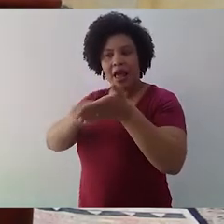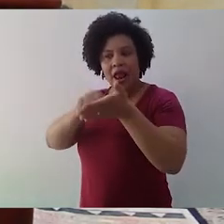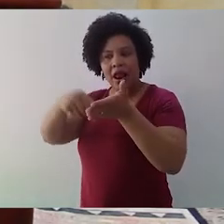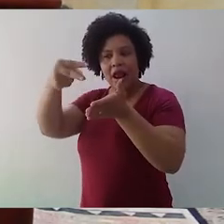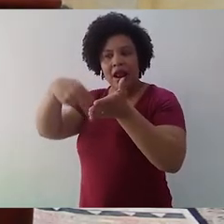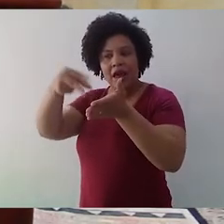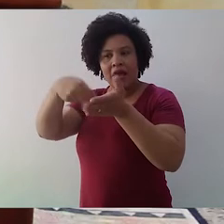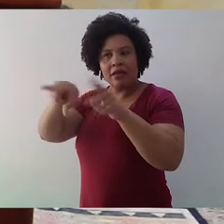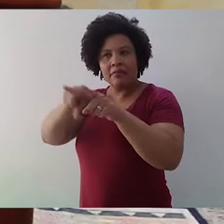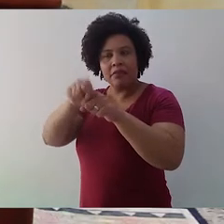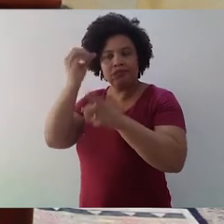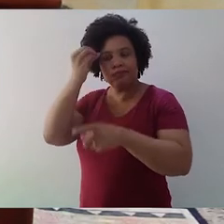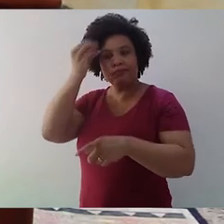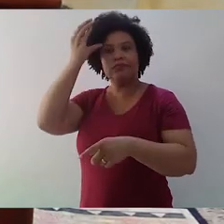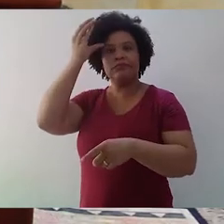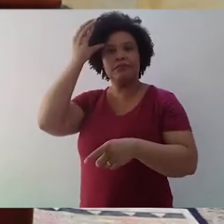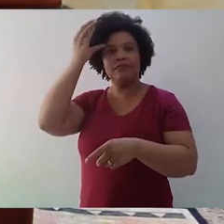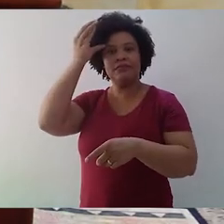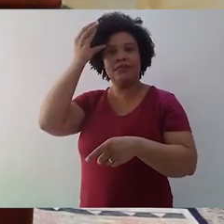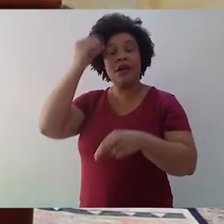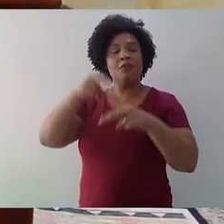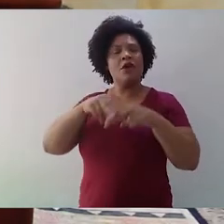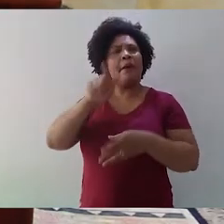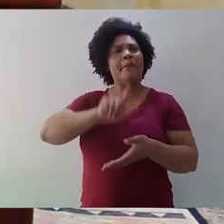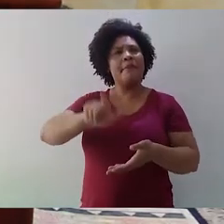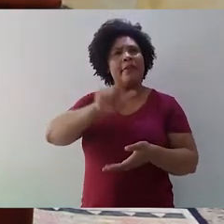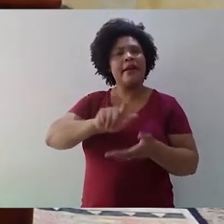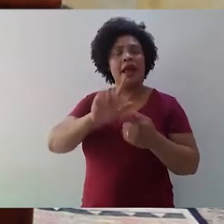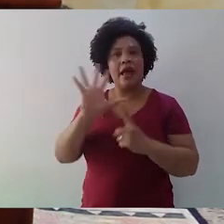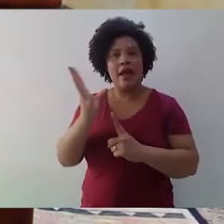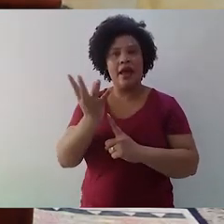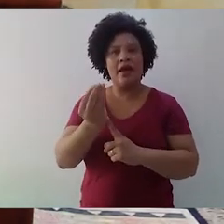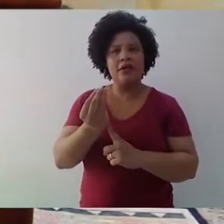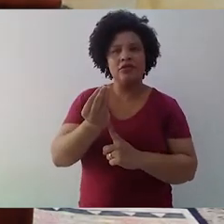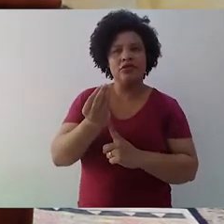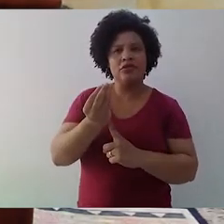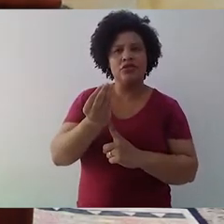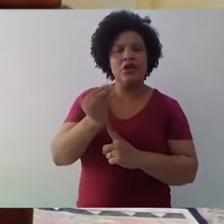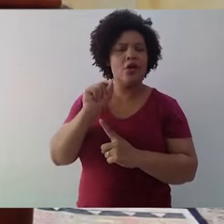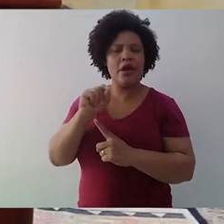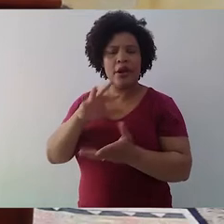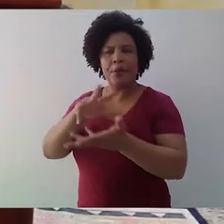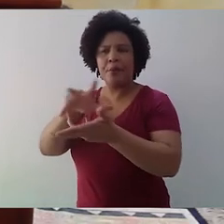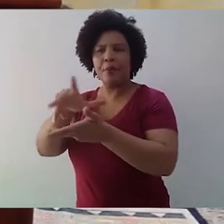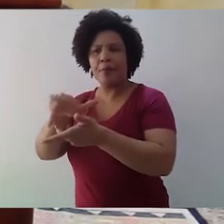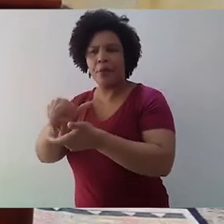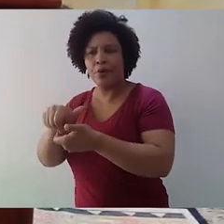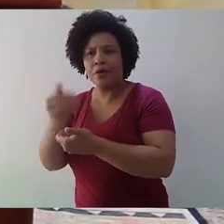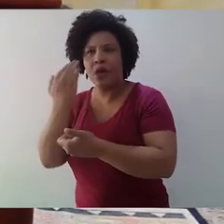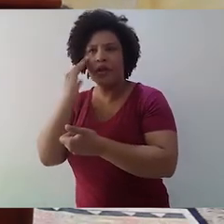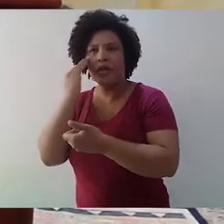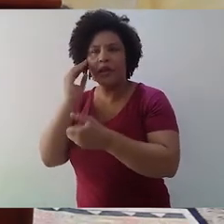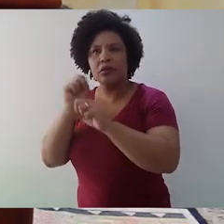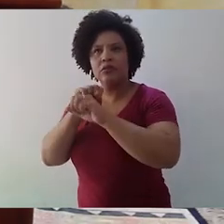tem que pensar em o que ela me dá enquanto arte. Uma compreensão do mundo que eu não teria se essa